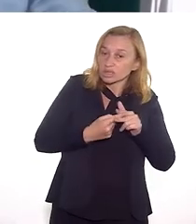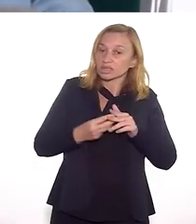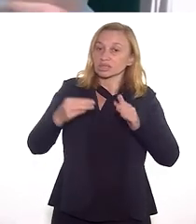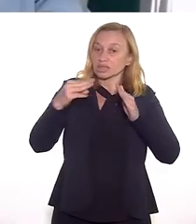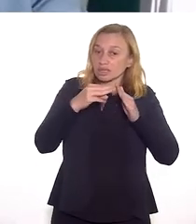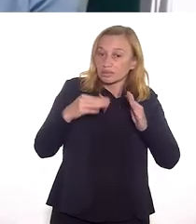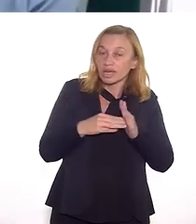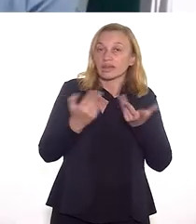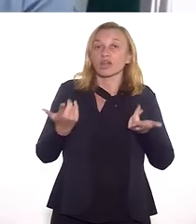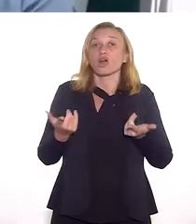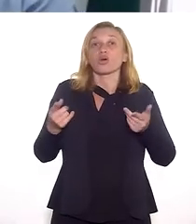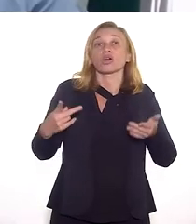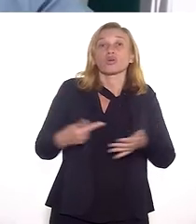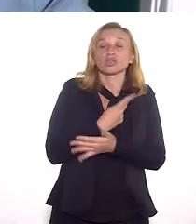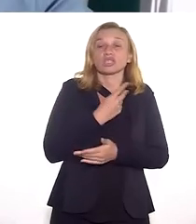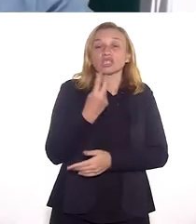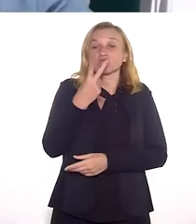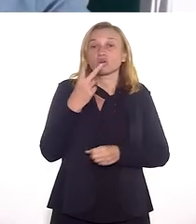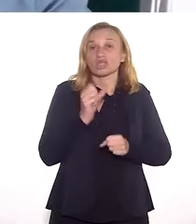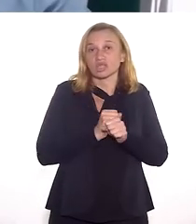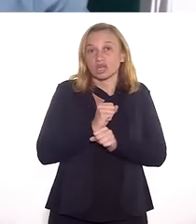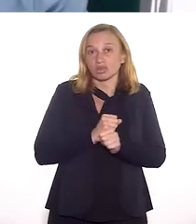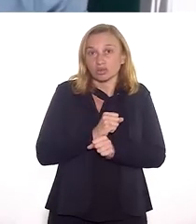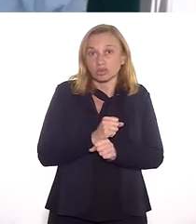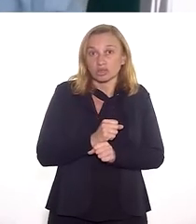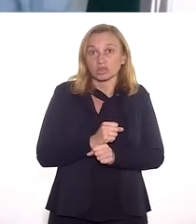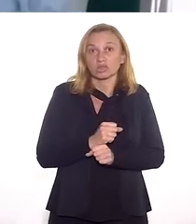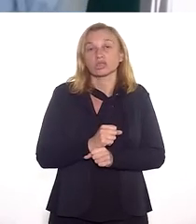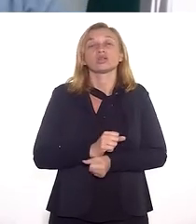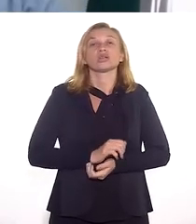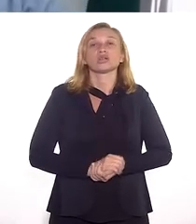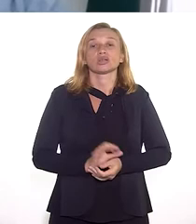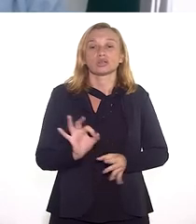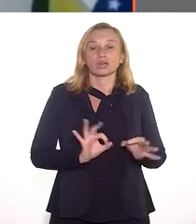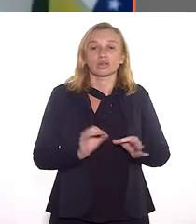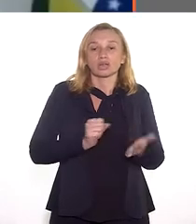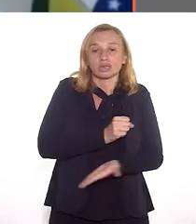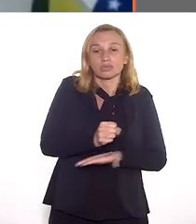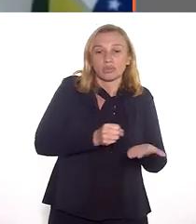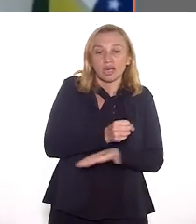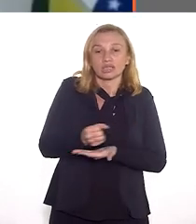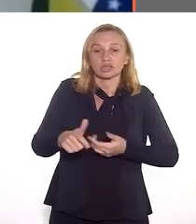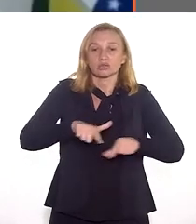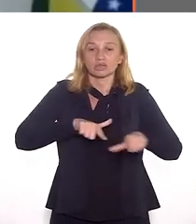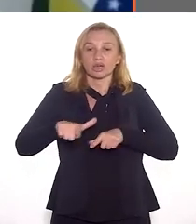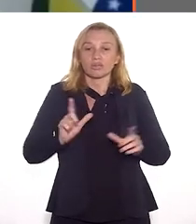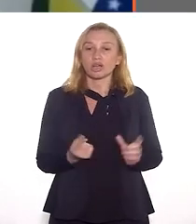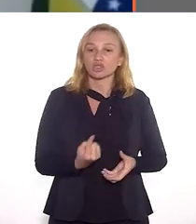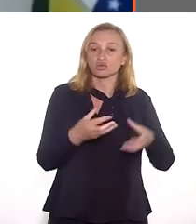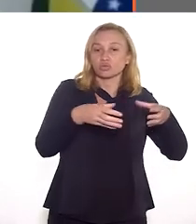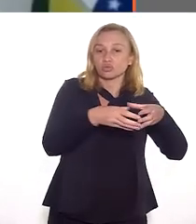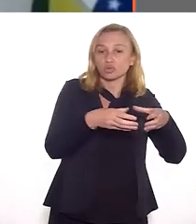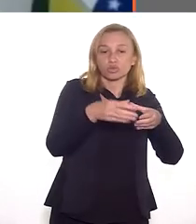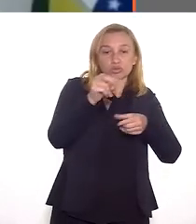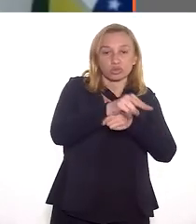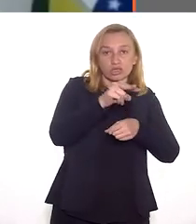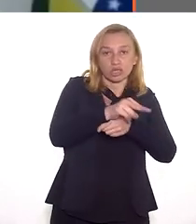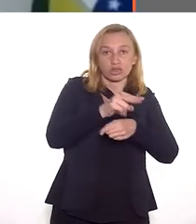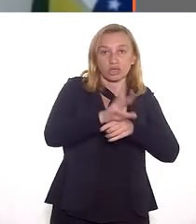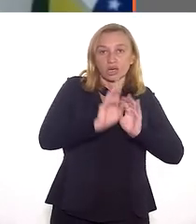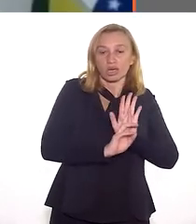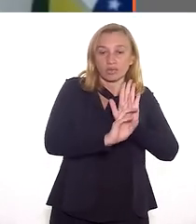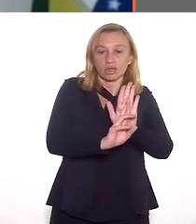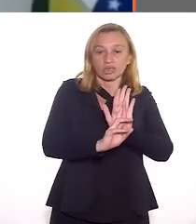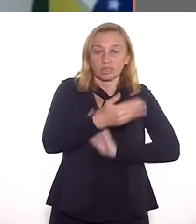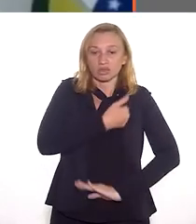faria eventuais ajustes nas metas, dependendo do que tenha acontecido nesses dois anos, enfim. E isso seria feito com base no trabalho de um comitê